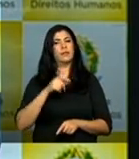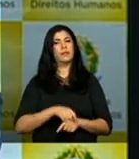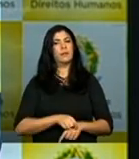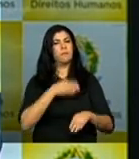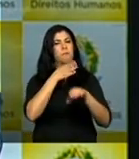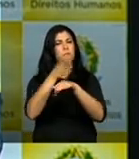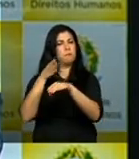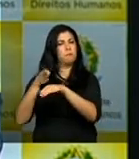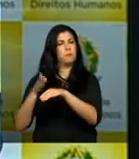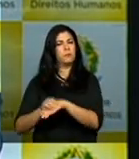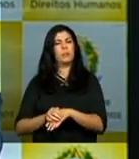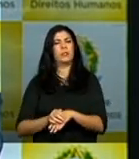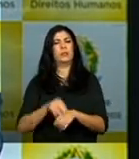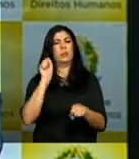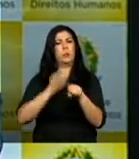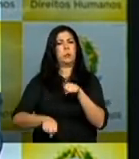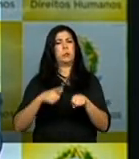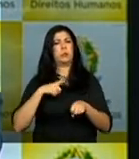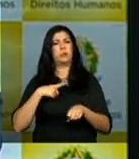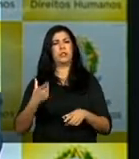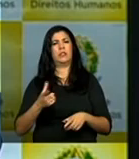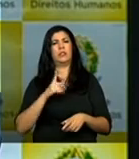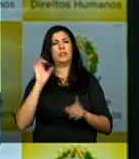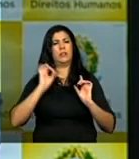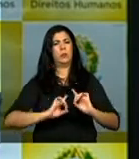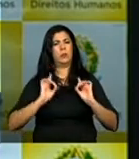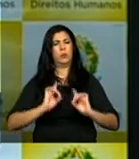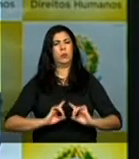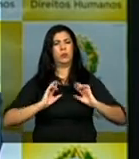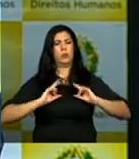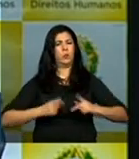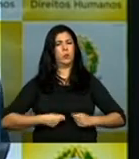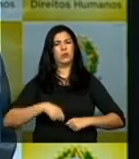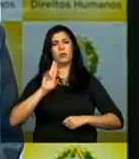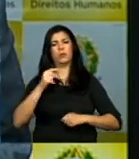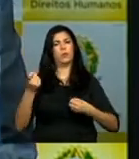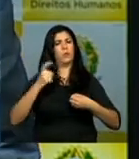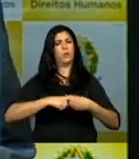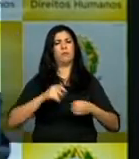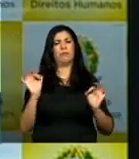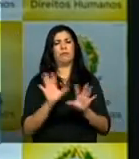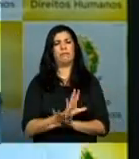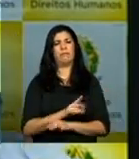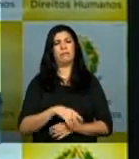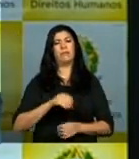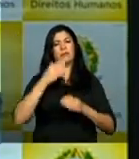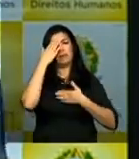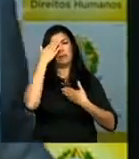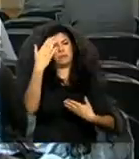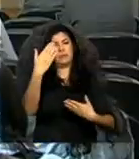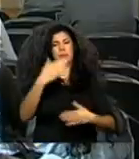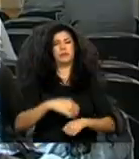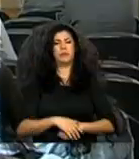e abusos dos direitos humanos não aconteçam nunca mais. Muito obrigado.